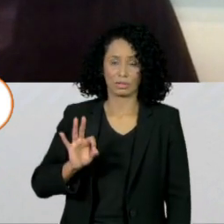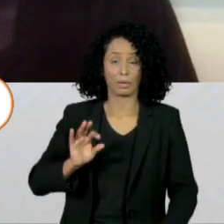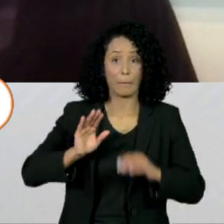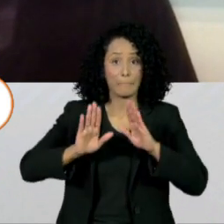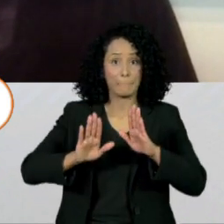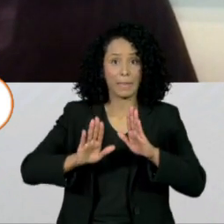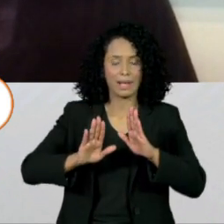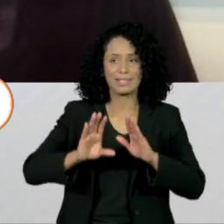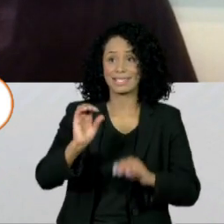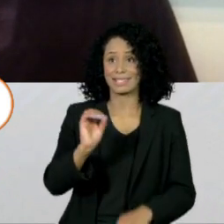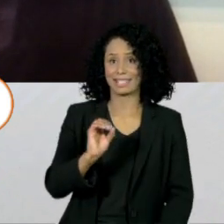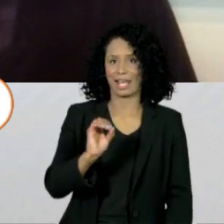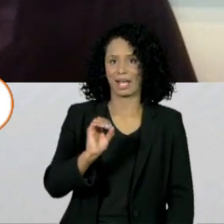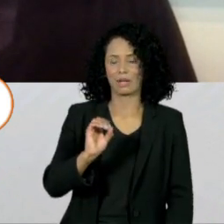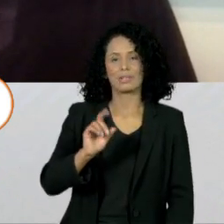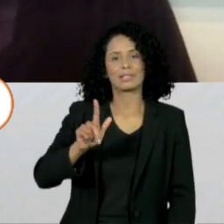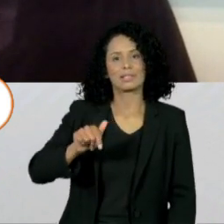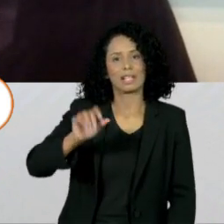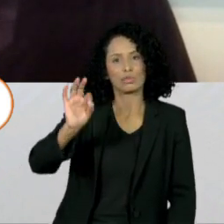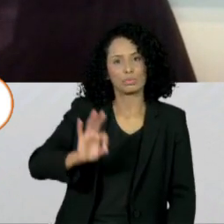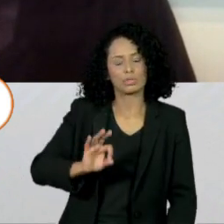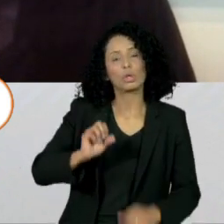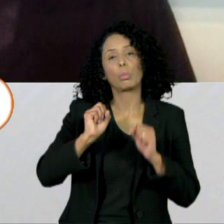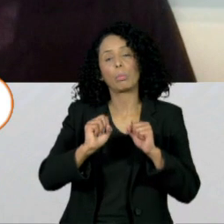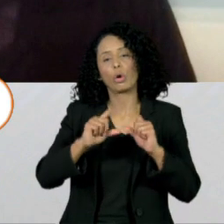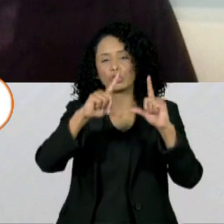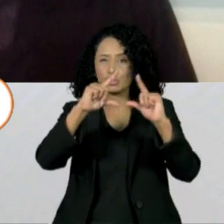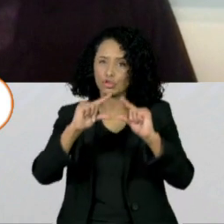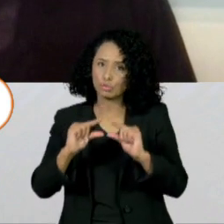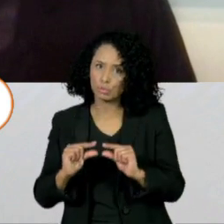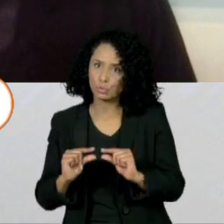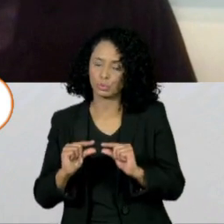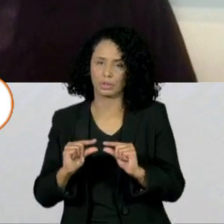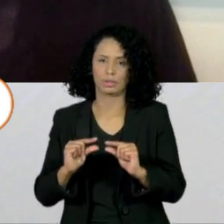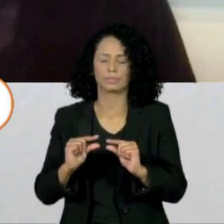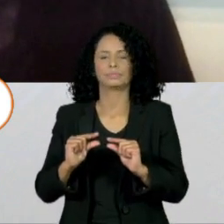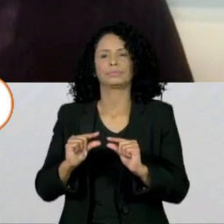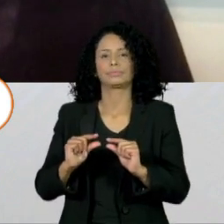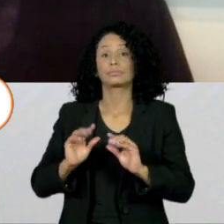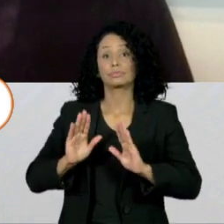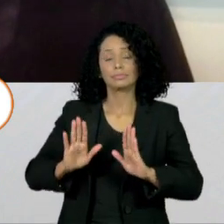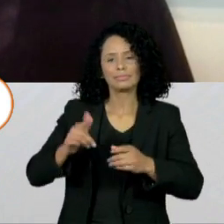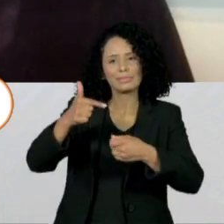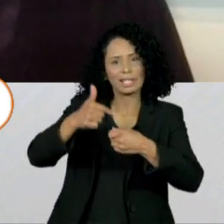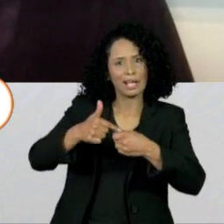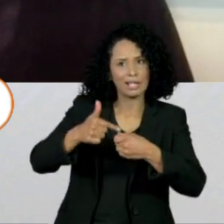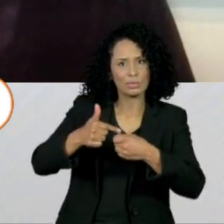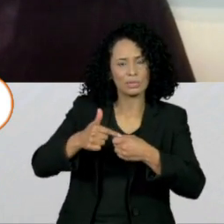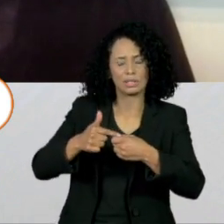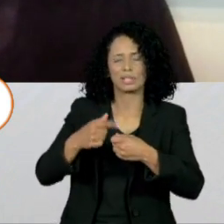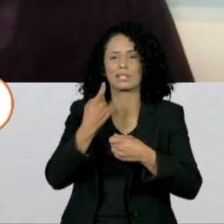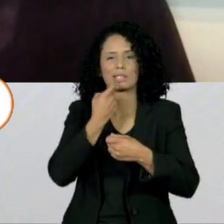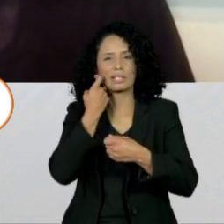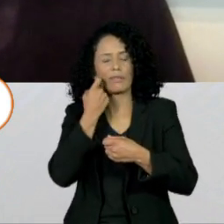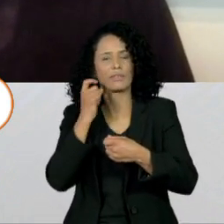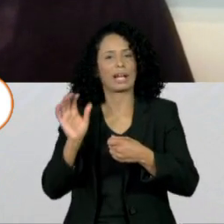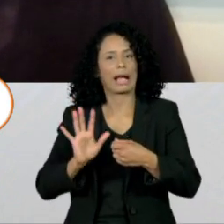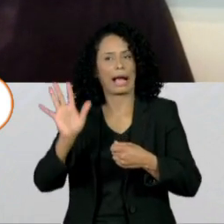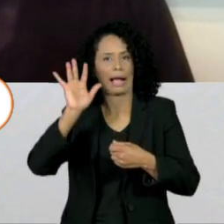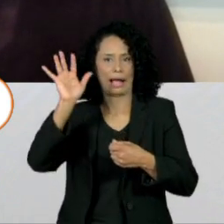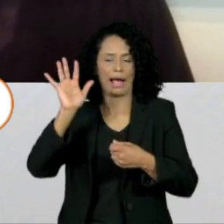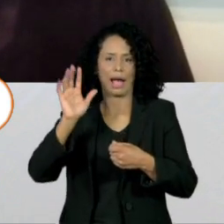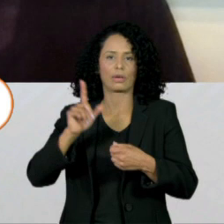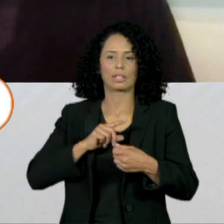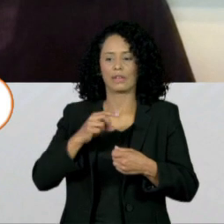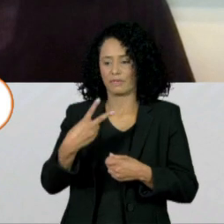você pode ter uma queda ainda de uns 23%, 24% na bomba. E no caso da gasolina, com o aumento dado sexta-feira, ao invés de uma redução de